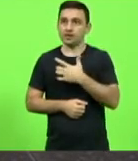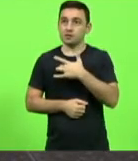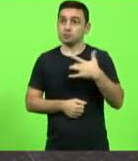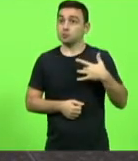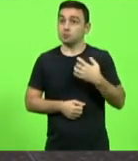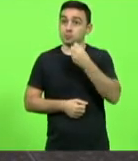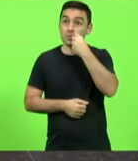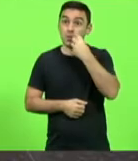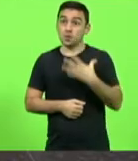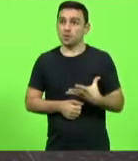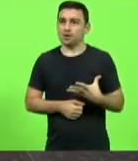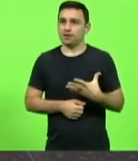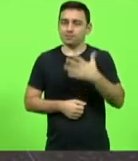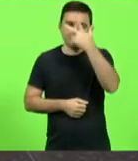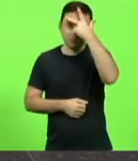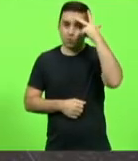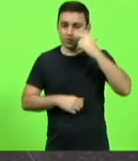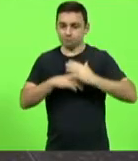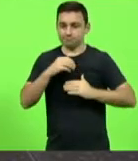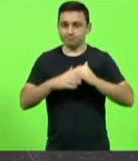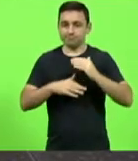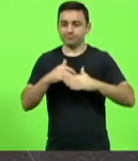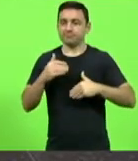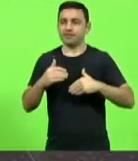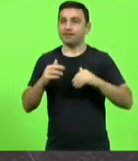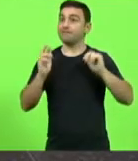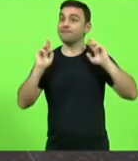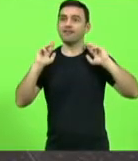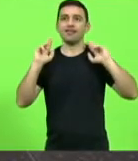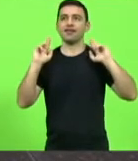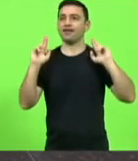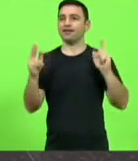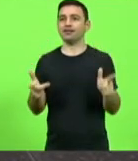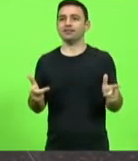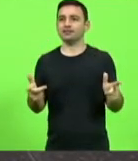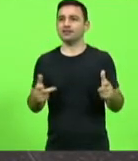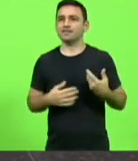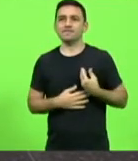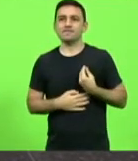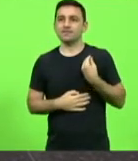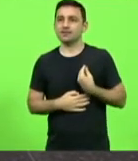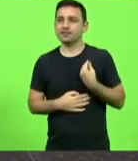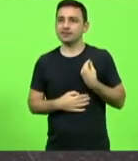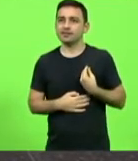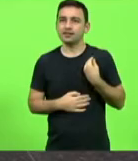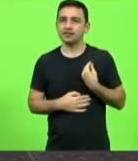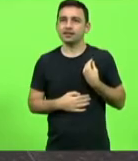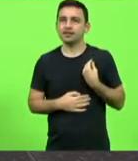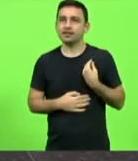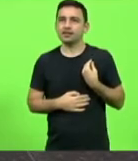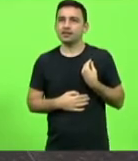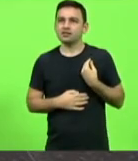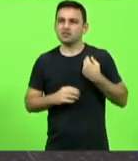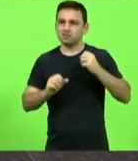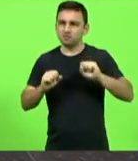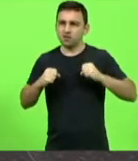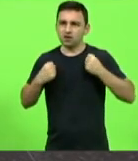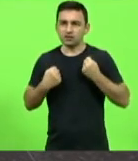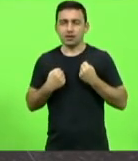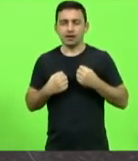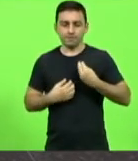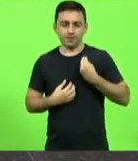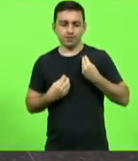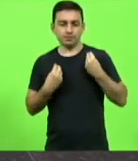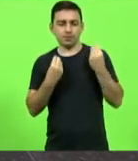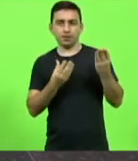ela tem esse brilho diferenciado de quem vive de quem coloca a sua vida na mão de Deus ela